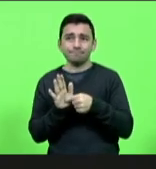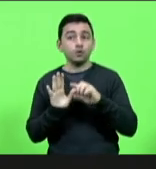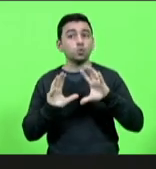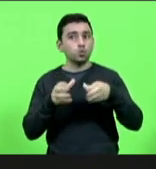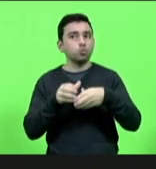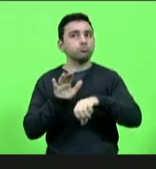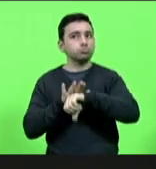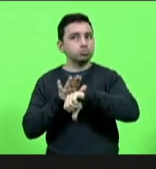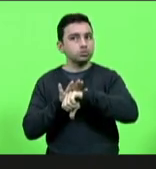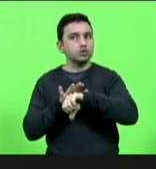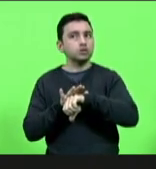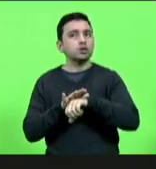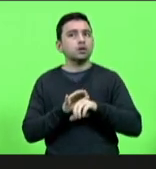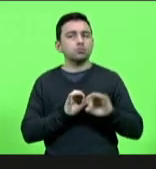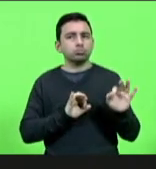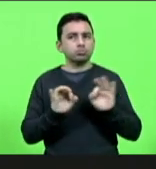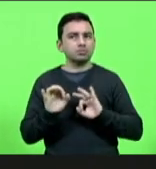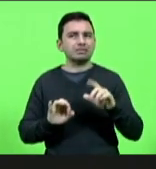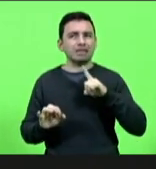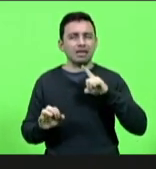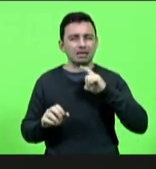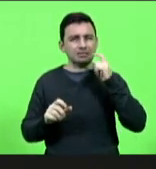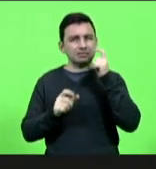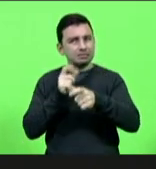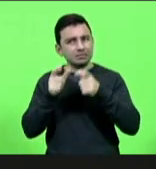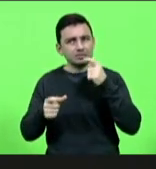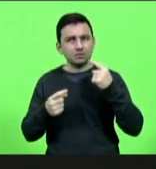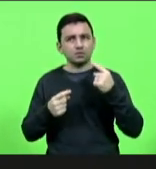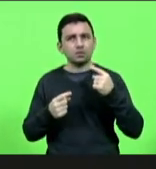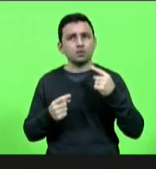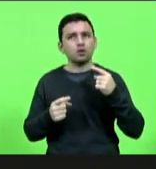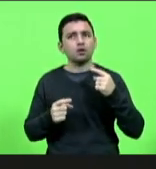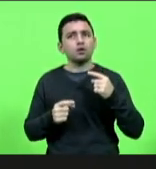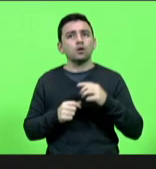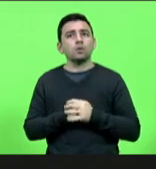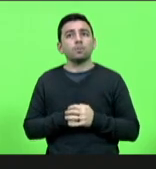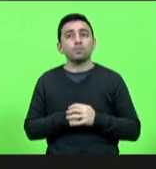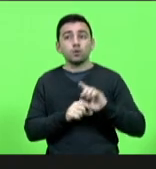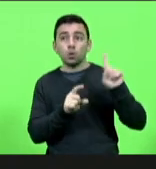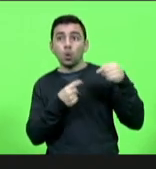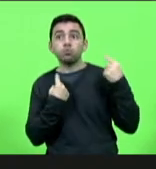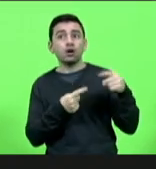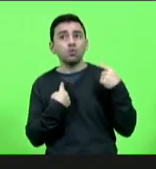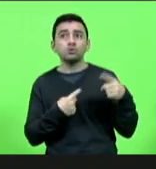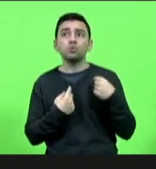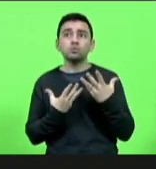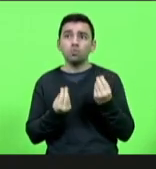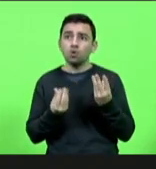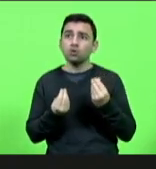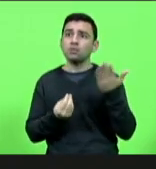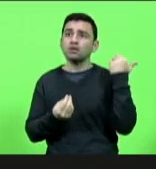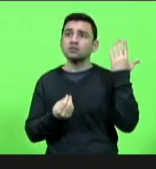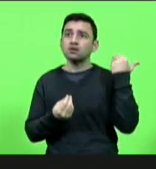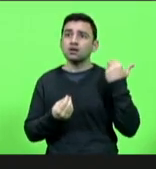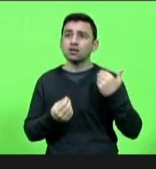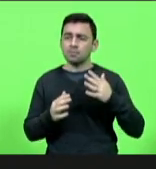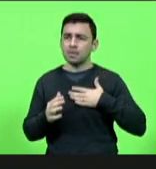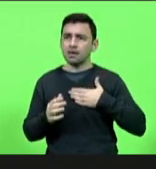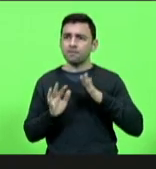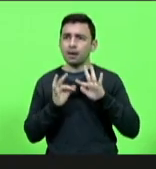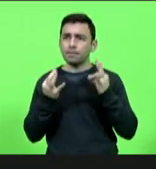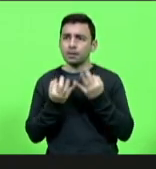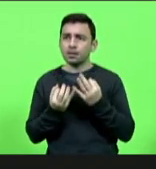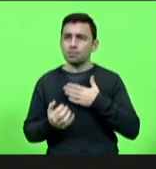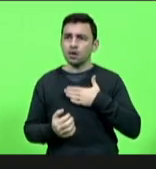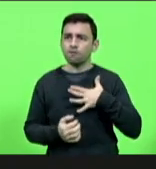está no Estado foram ameaças é inúmero perdão não denúncias foram inúmeras ameaças contra a minha vida contra a minha família contra o